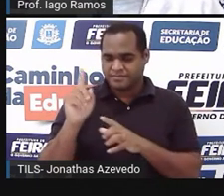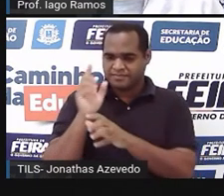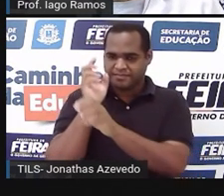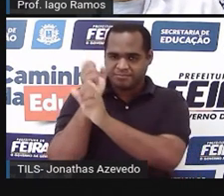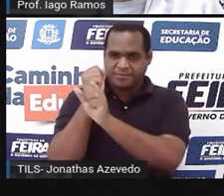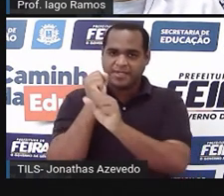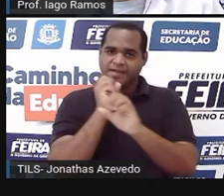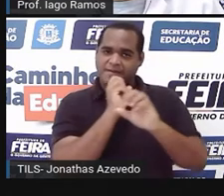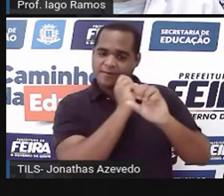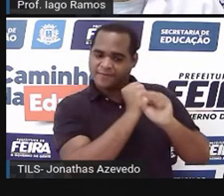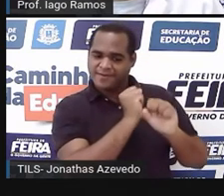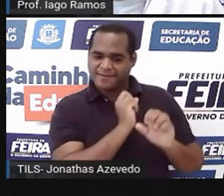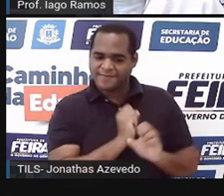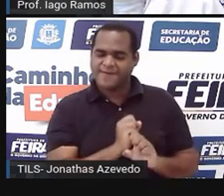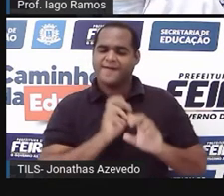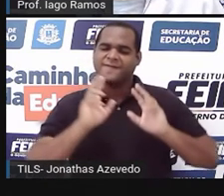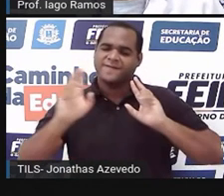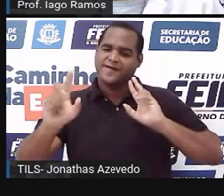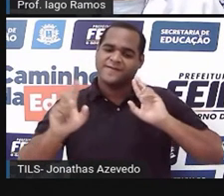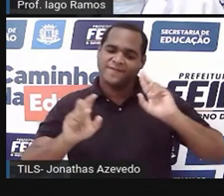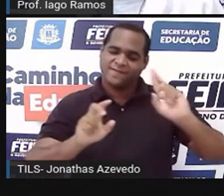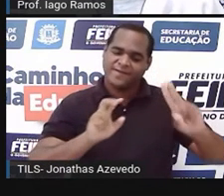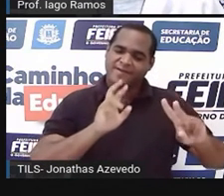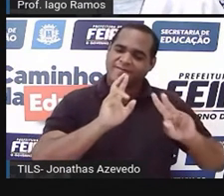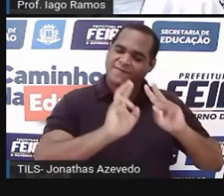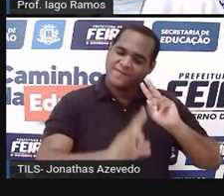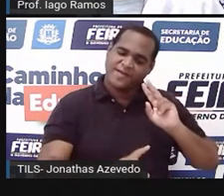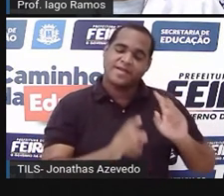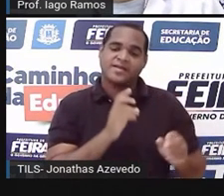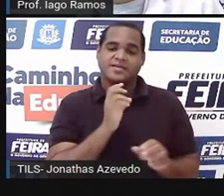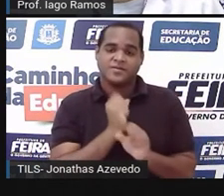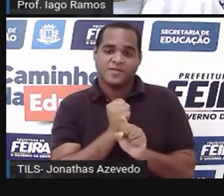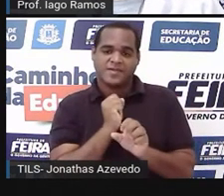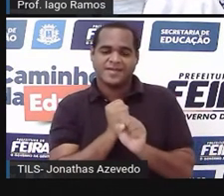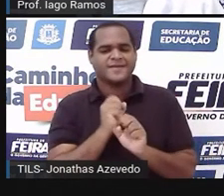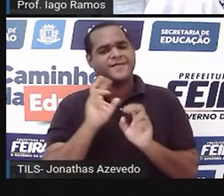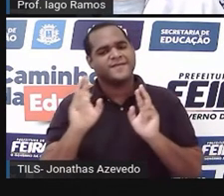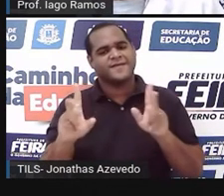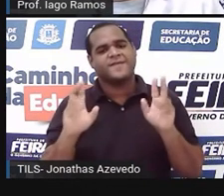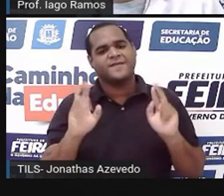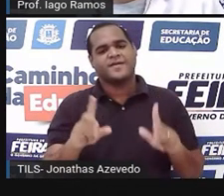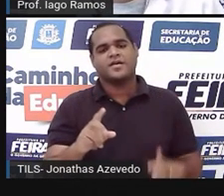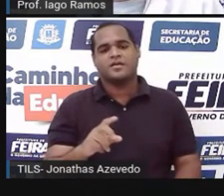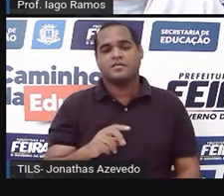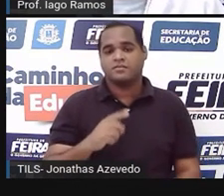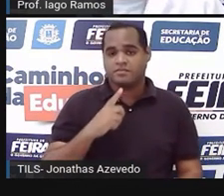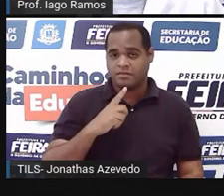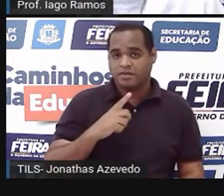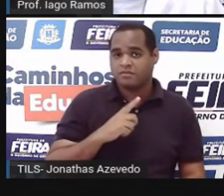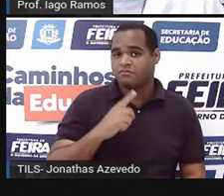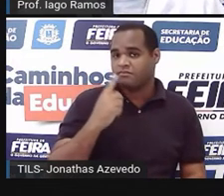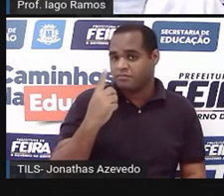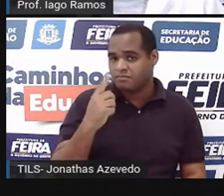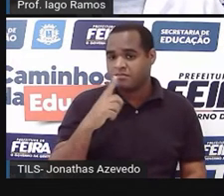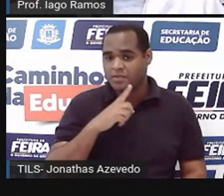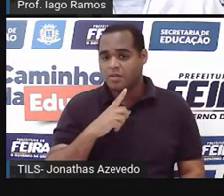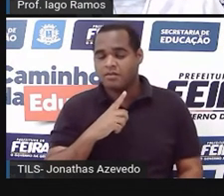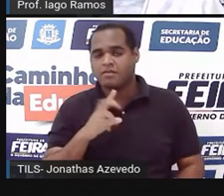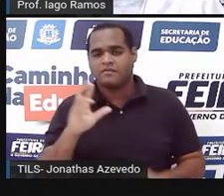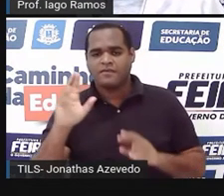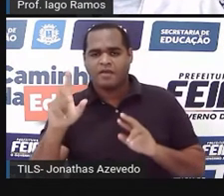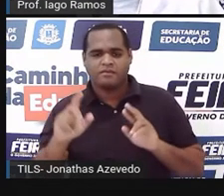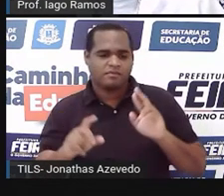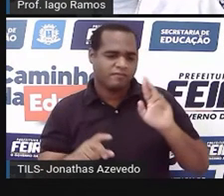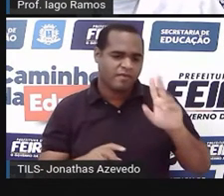diferentes, um mede 3, o outro 7 e o outro 8, quando os três lados têm medidas